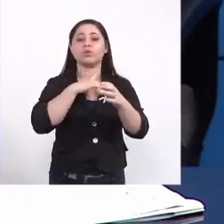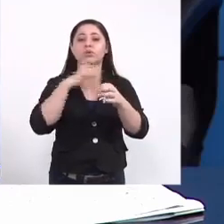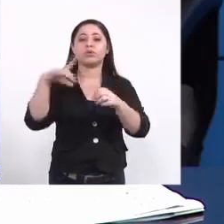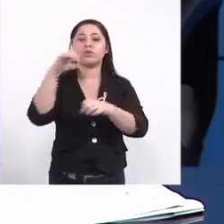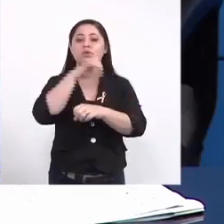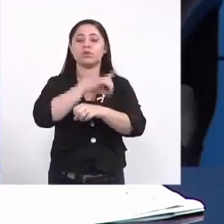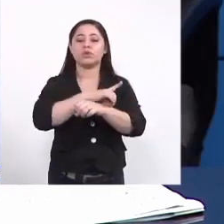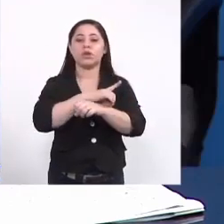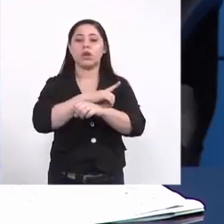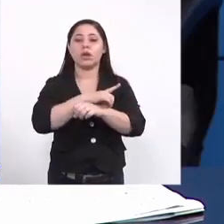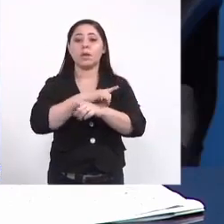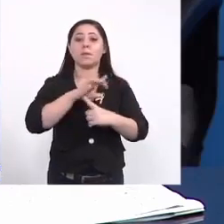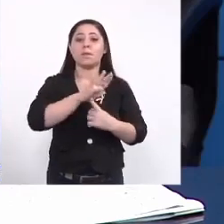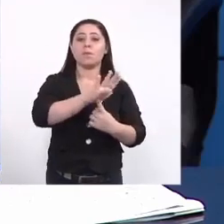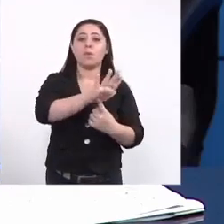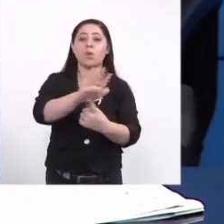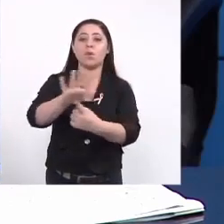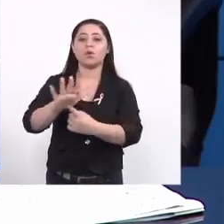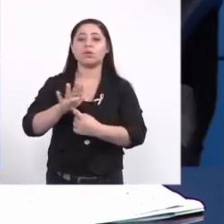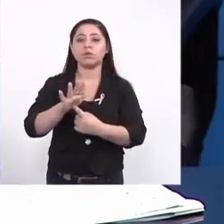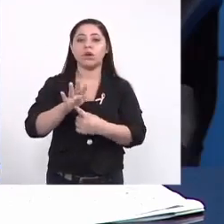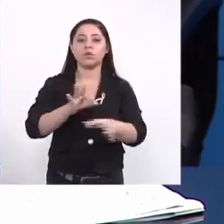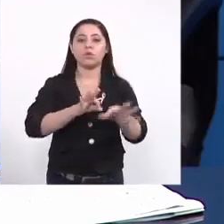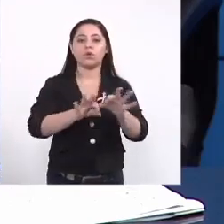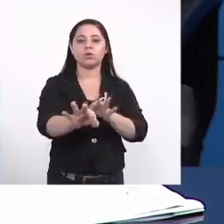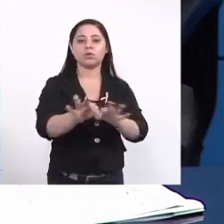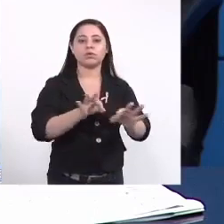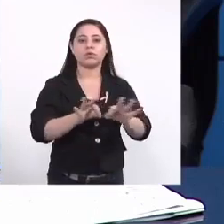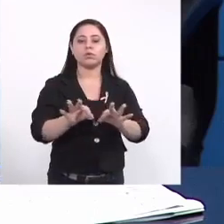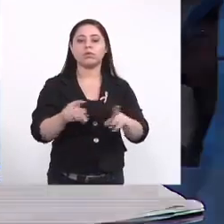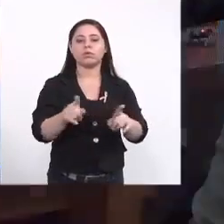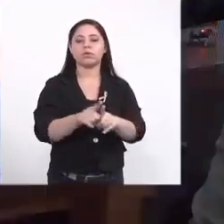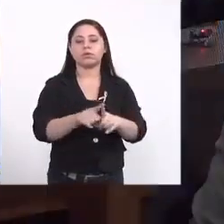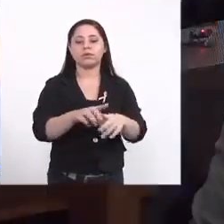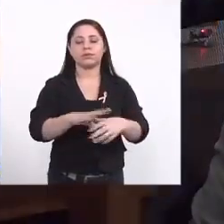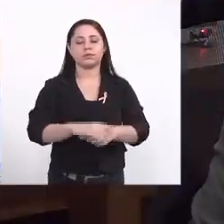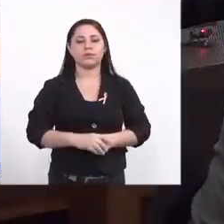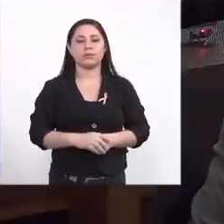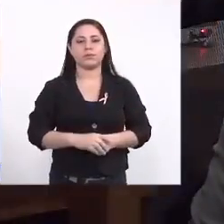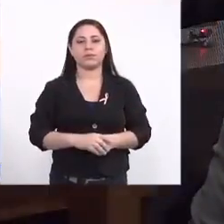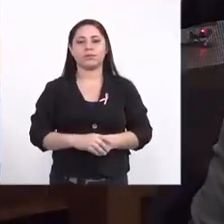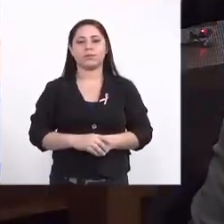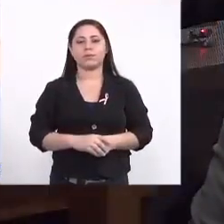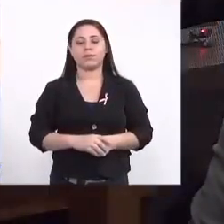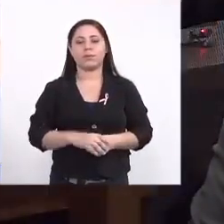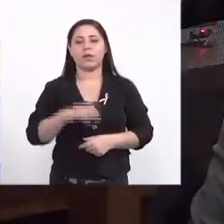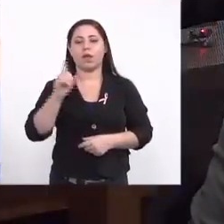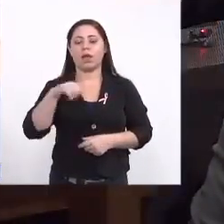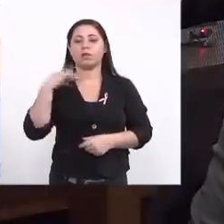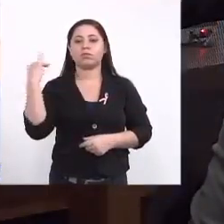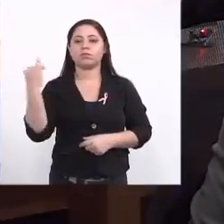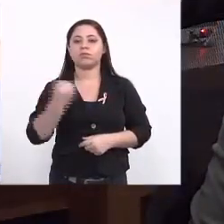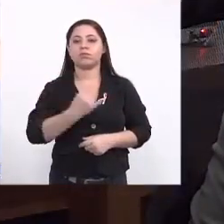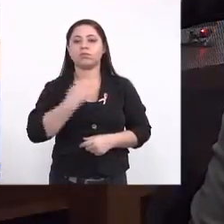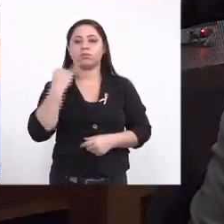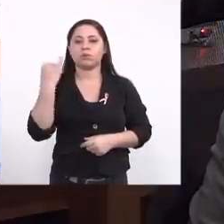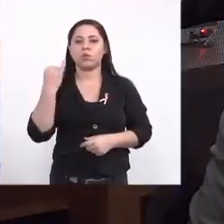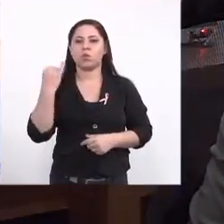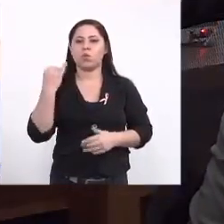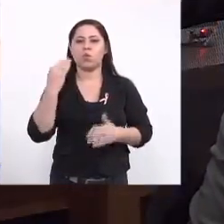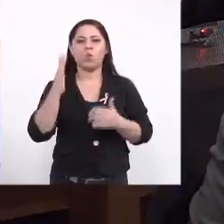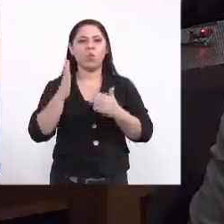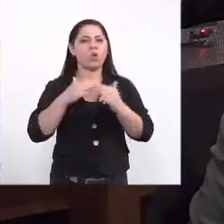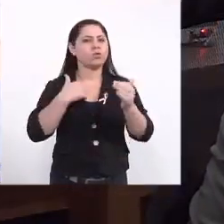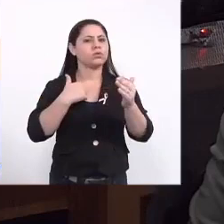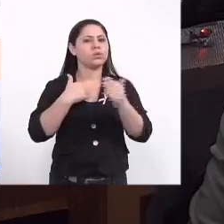exatamente o planejamento então uma questão que é fundamental em qualquer